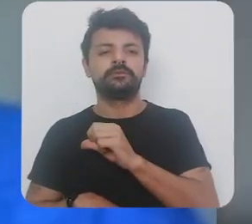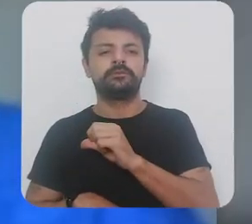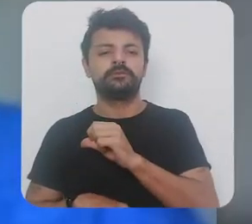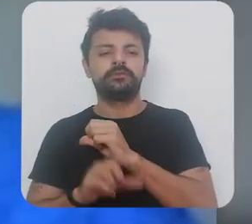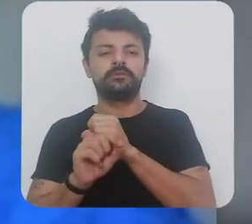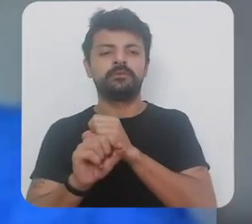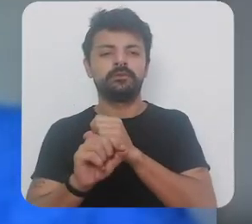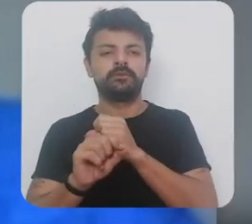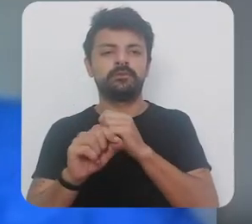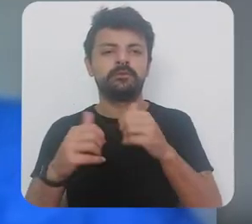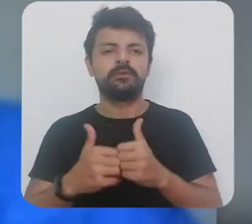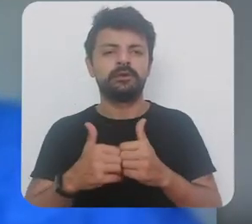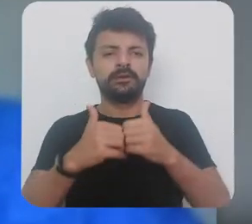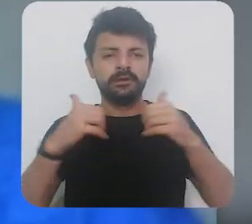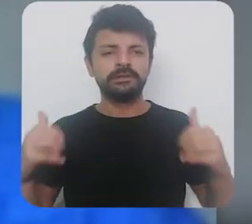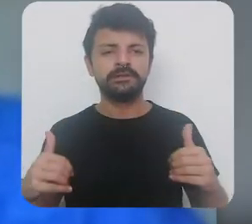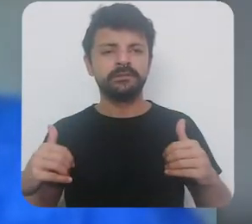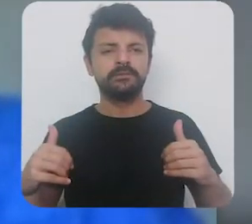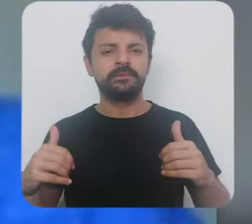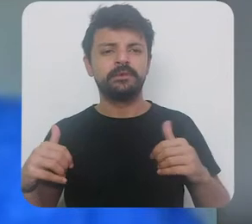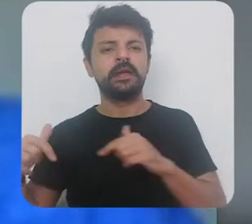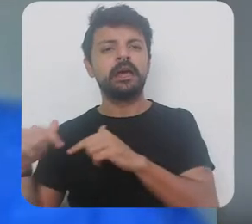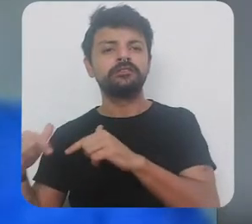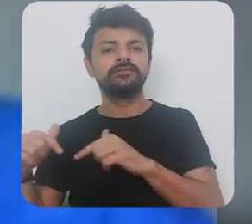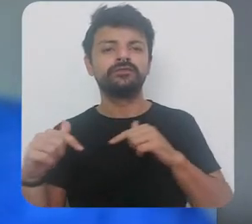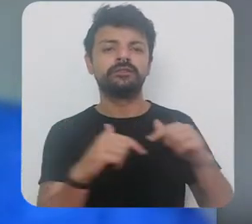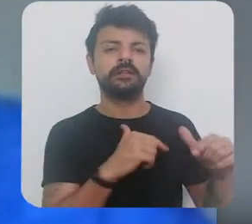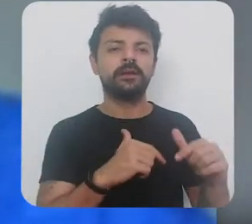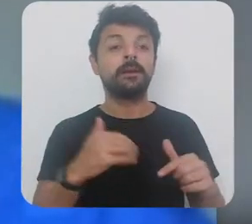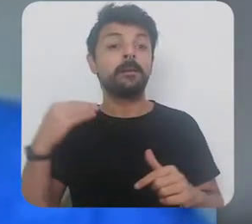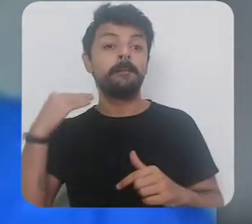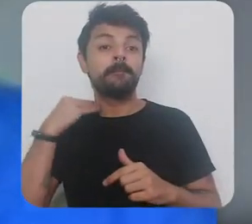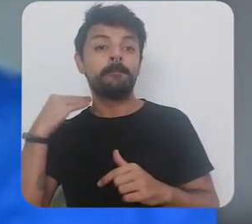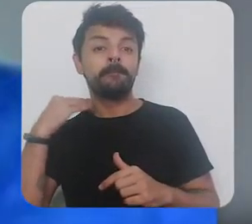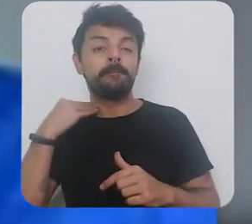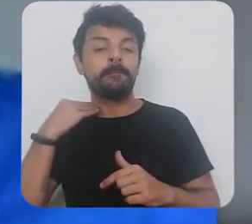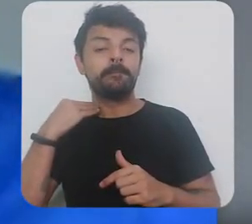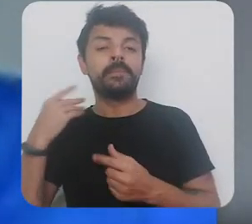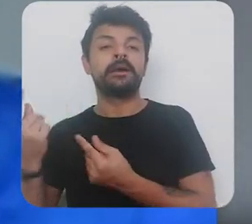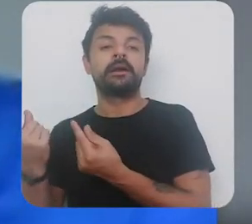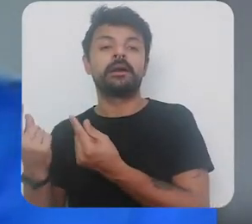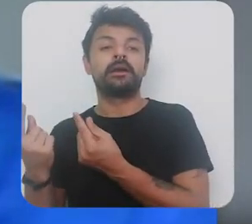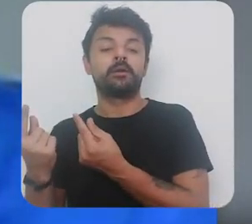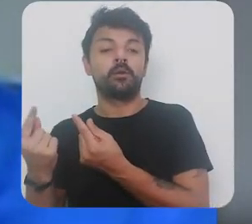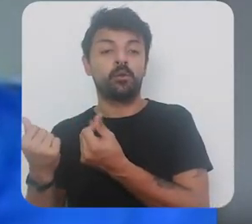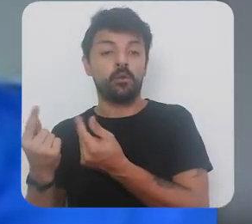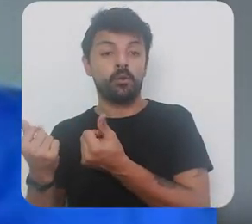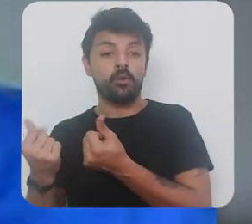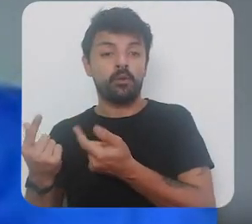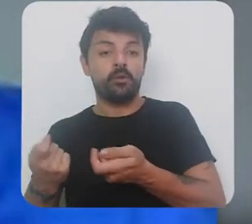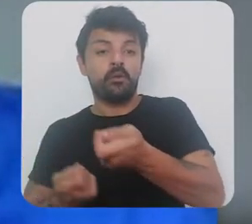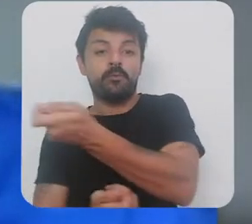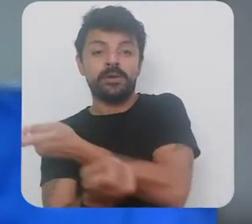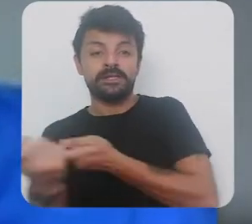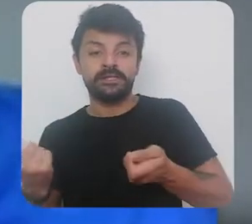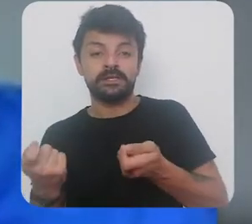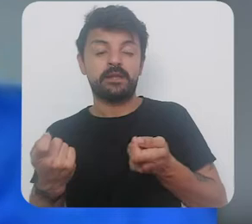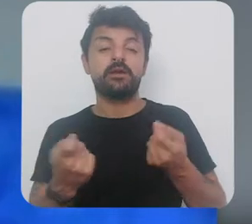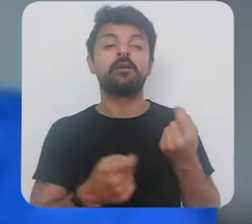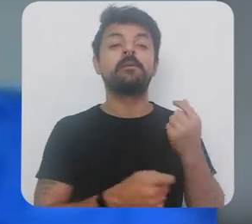criaram uma lei que separaram as atividades dos bancos comerciais dos bancos especulativos de investimentos